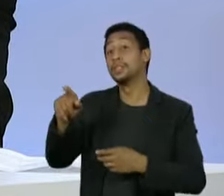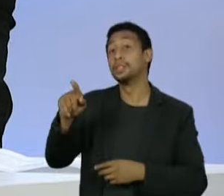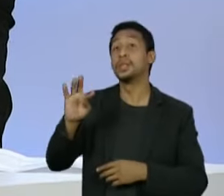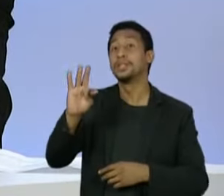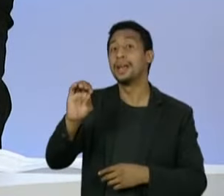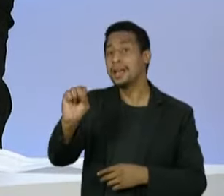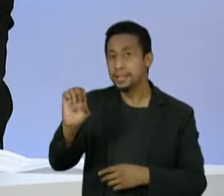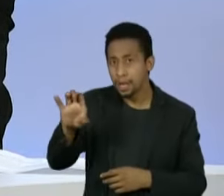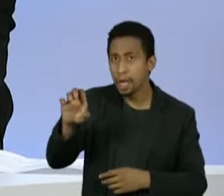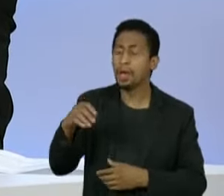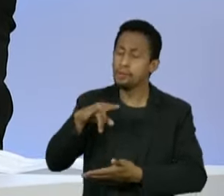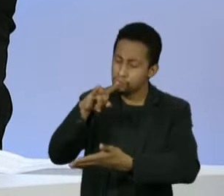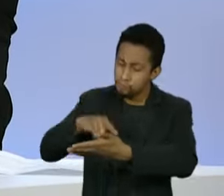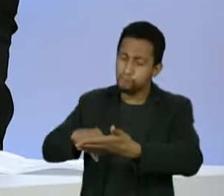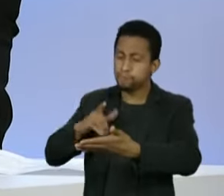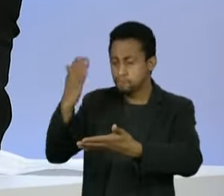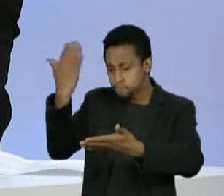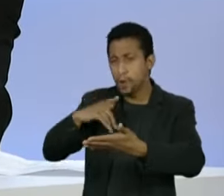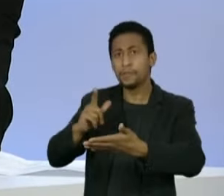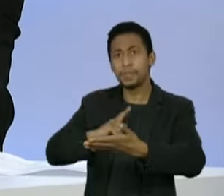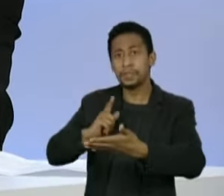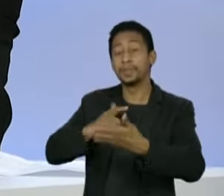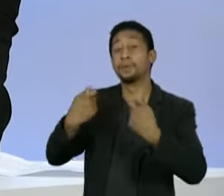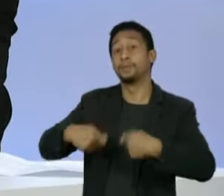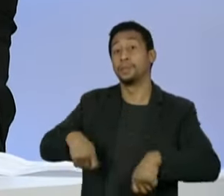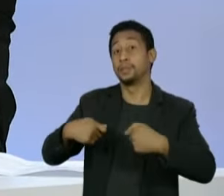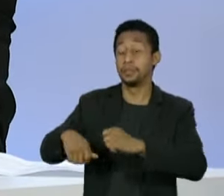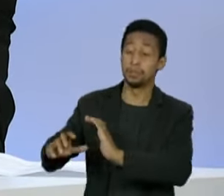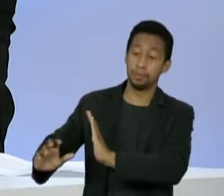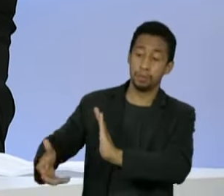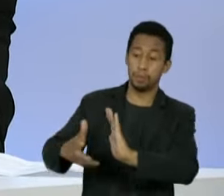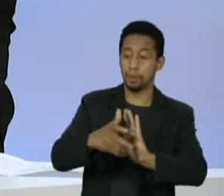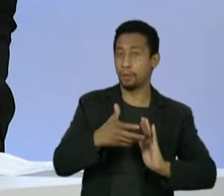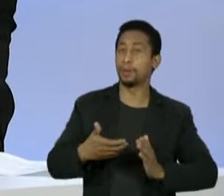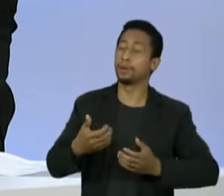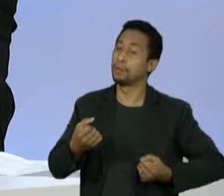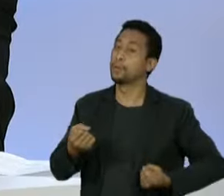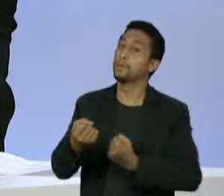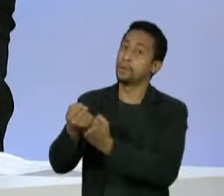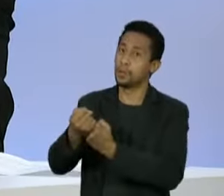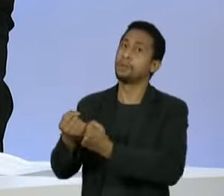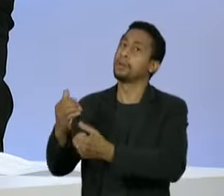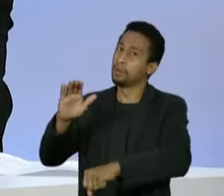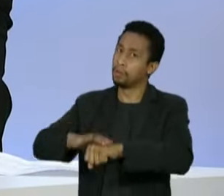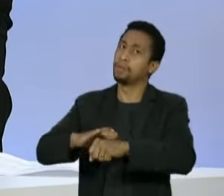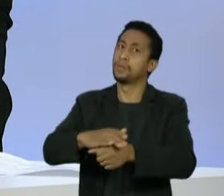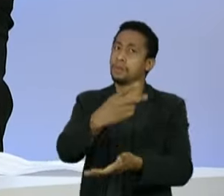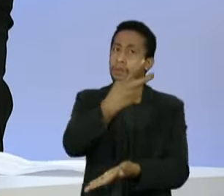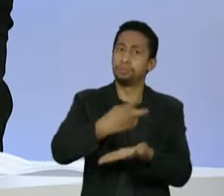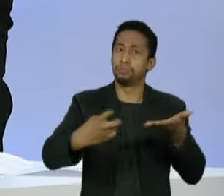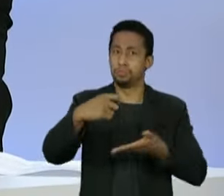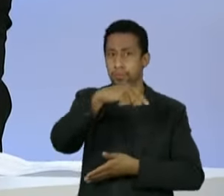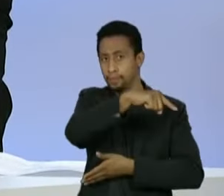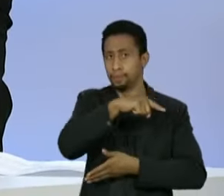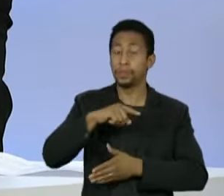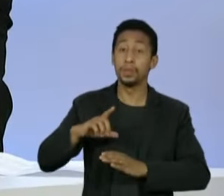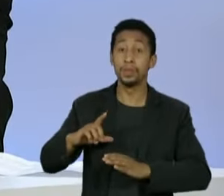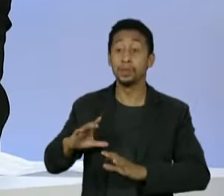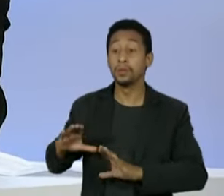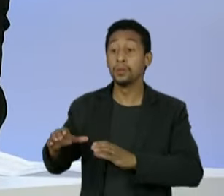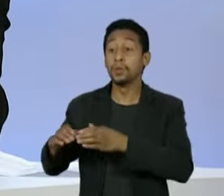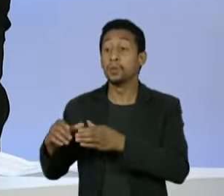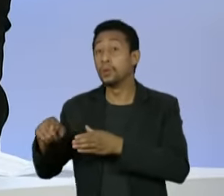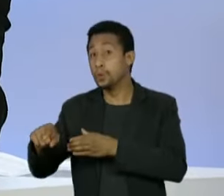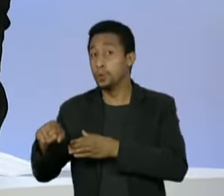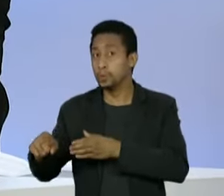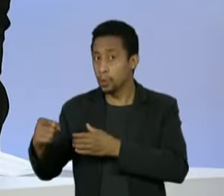ações têm provas robustas, mas é necessário o apoio da política para efetivar a cassação. Há interesse das forças contra o Bolsonaro no